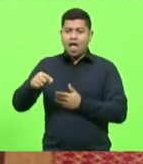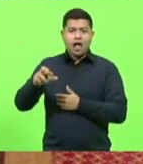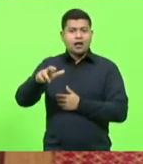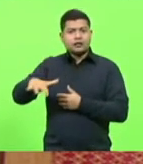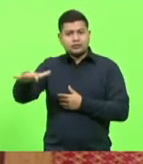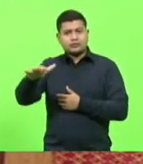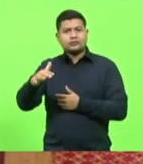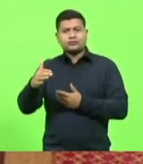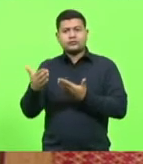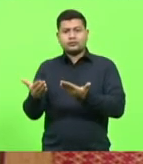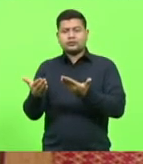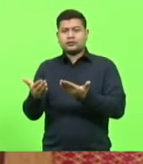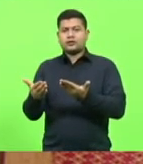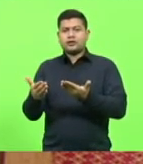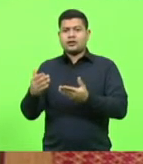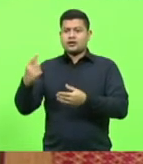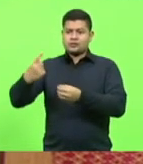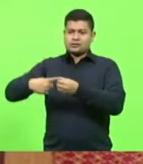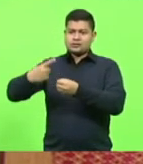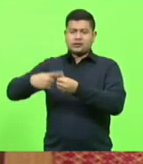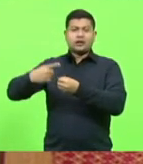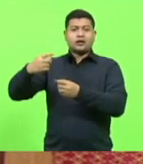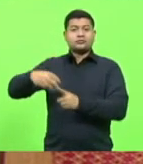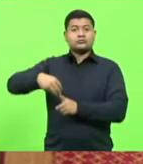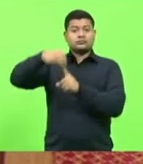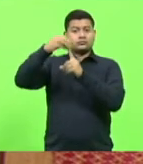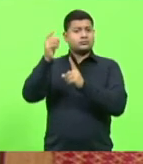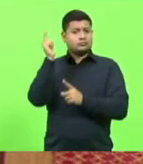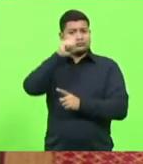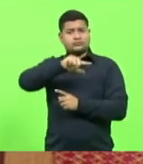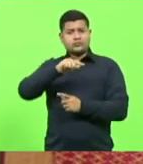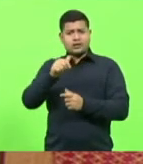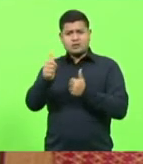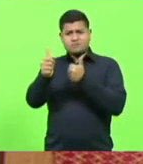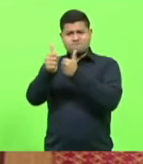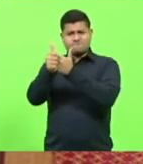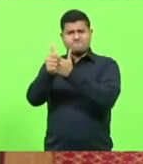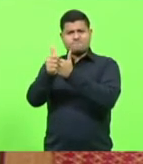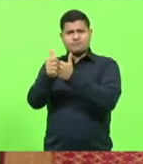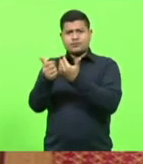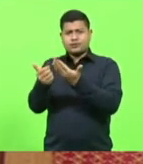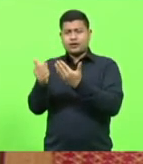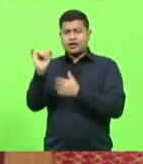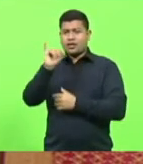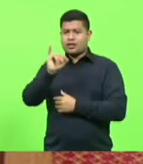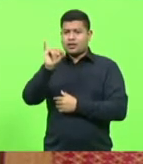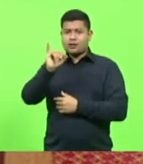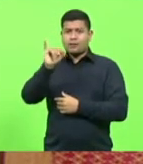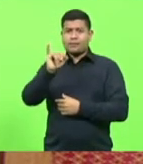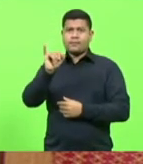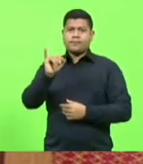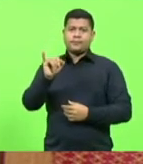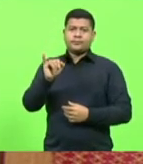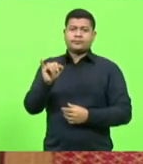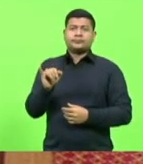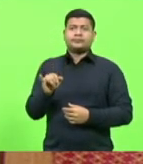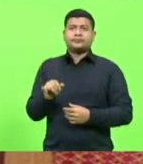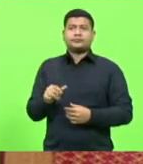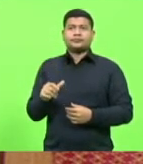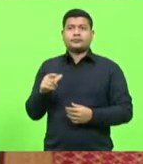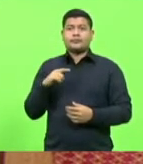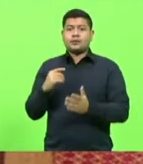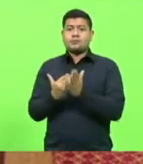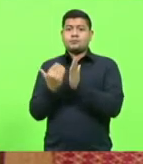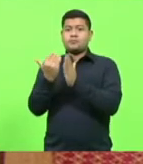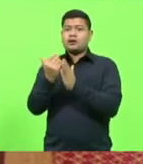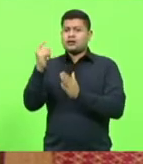município que se destacou. Está encostadinho em Itajaí. Itajaí teve um pouco mais